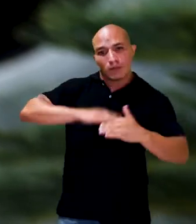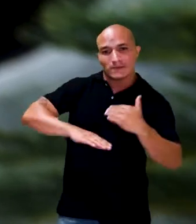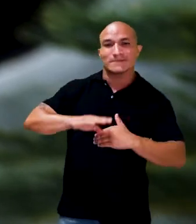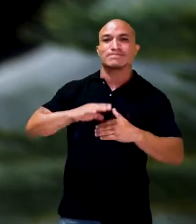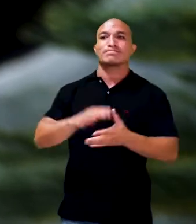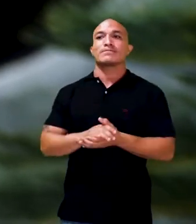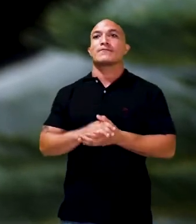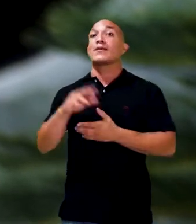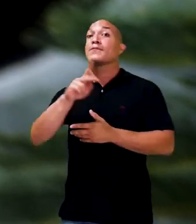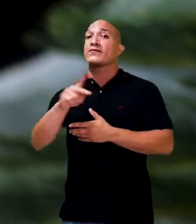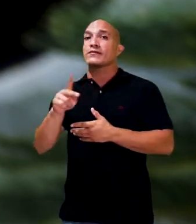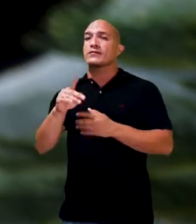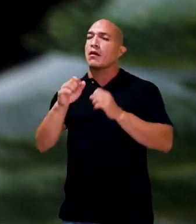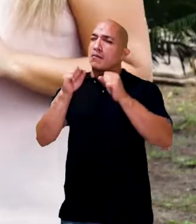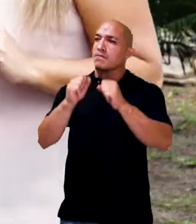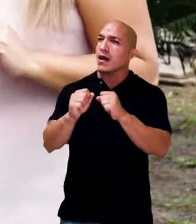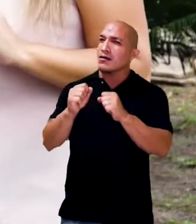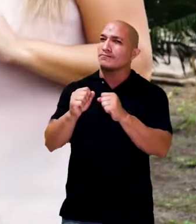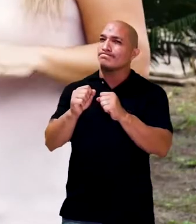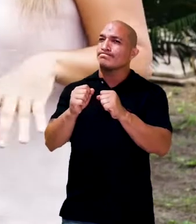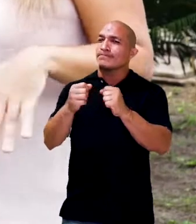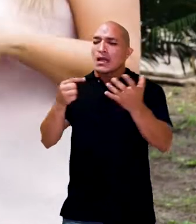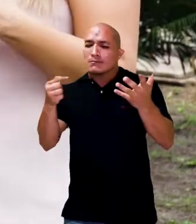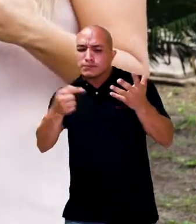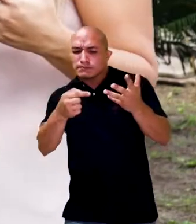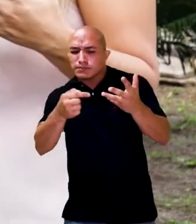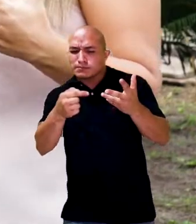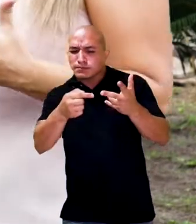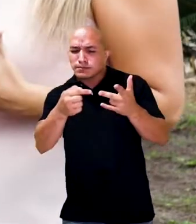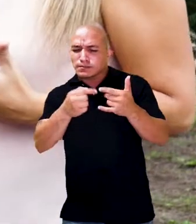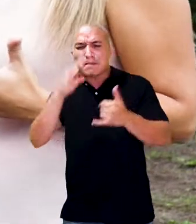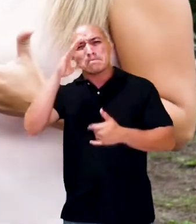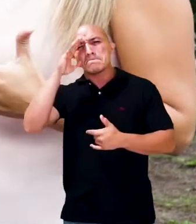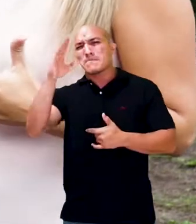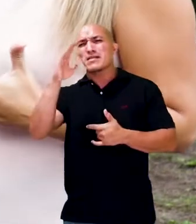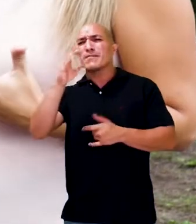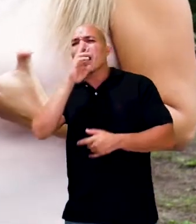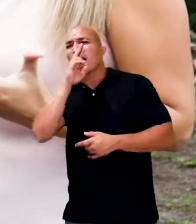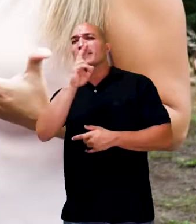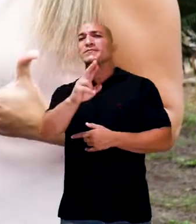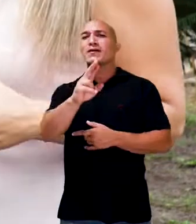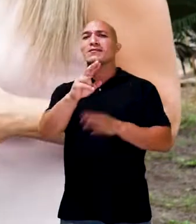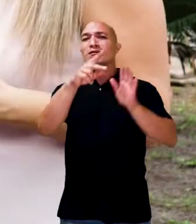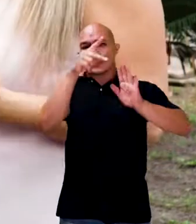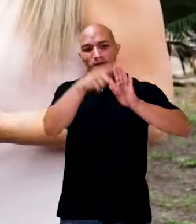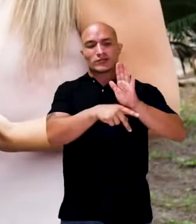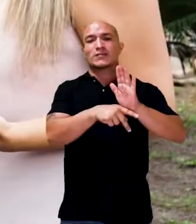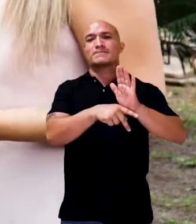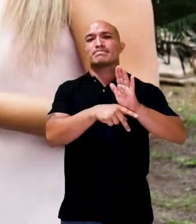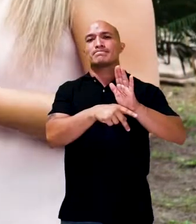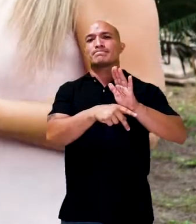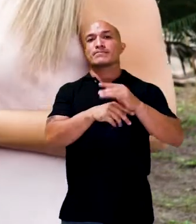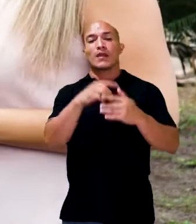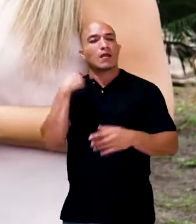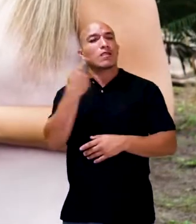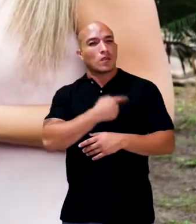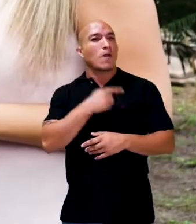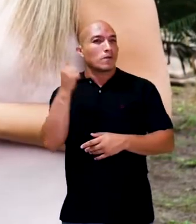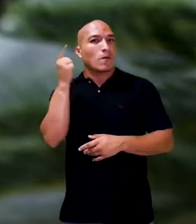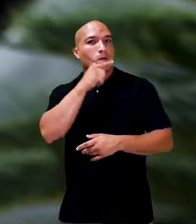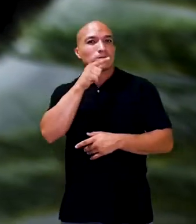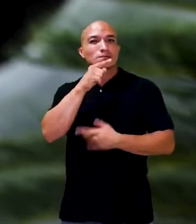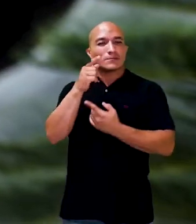desconstruídas. Professora, a senhora poderia elencar quais foram os principais resultados desse projeto?